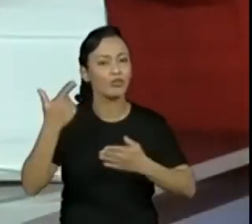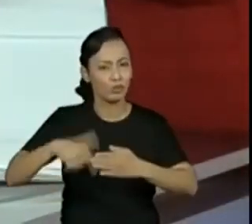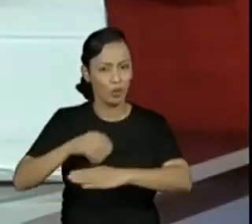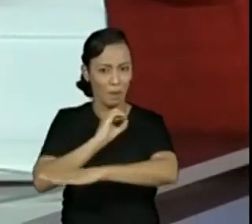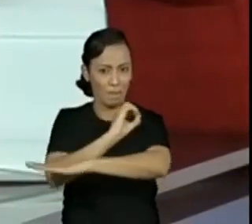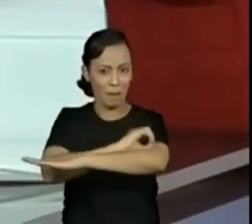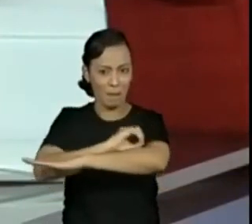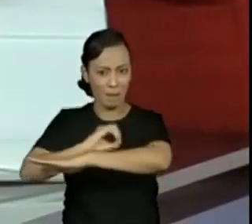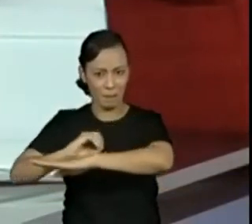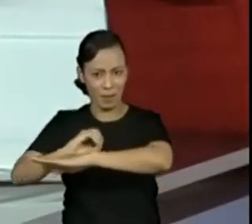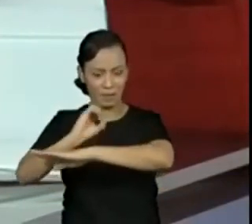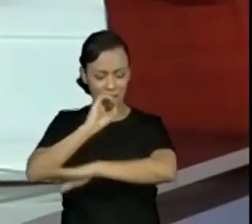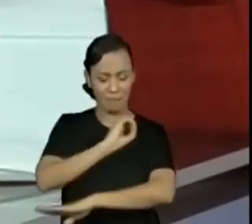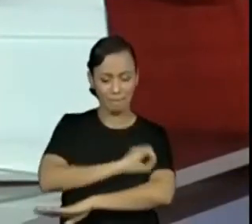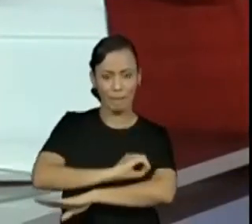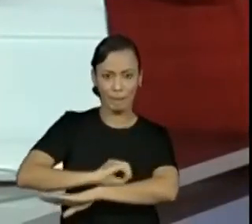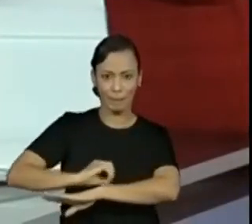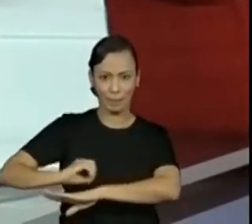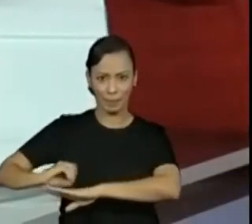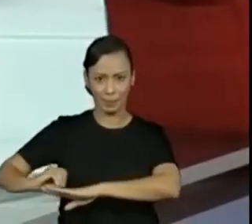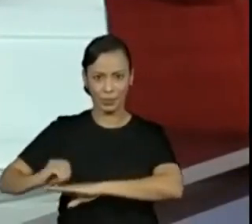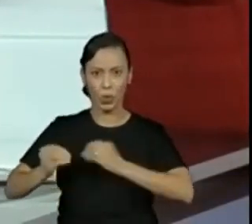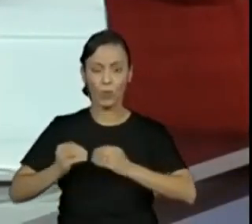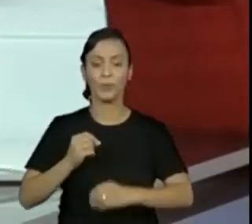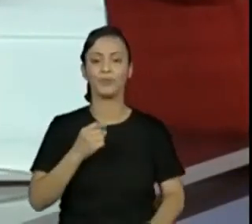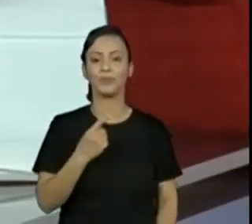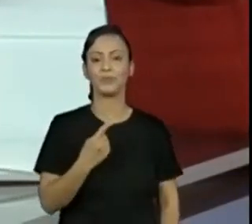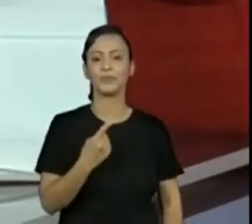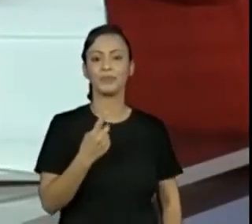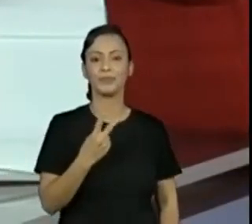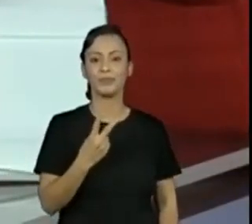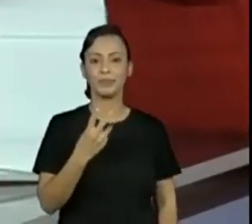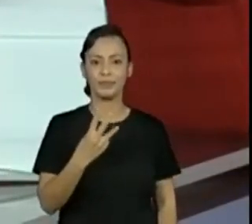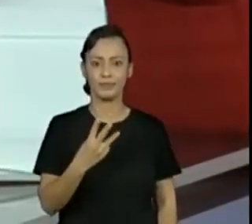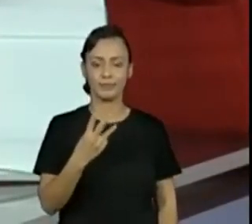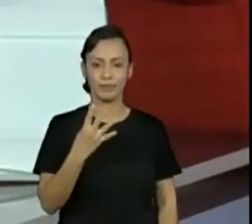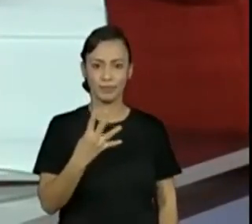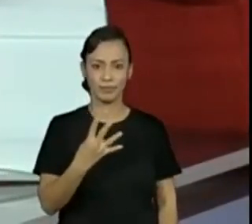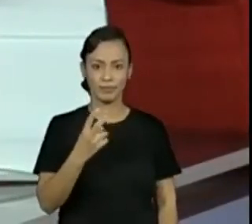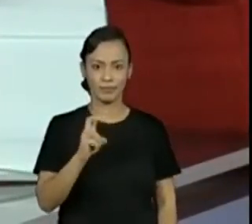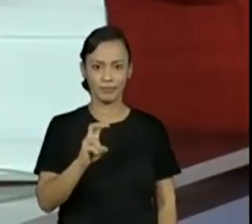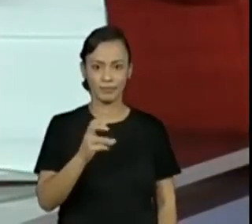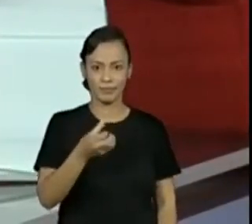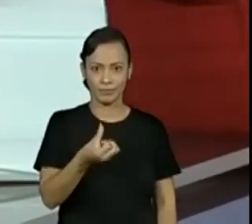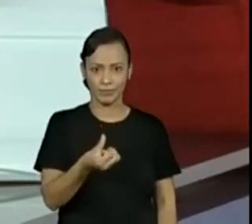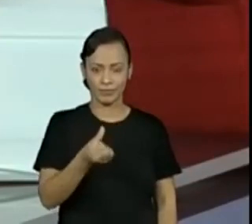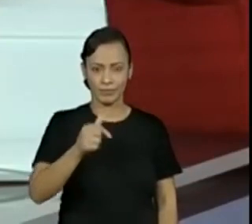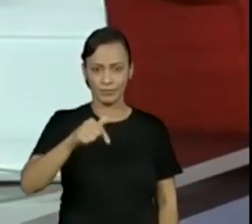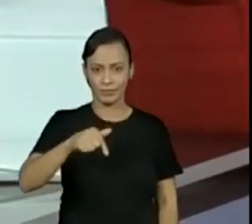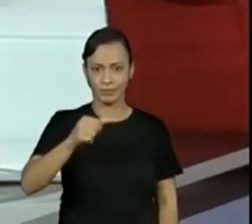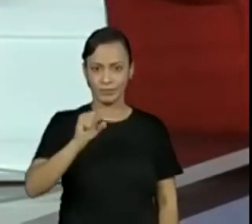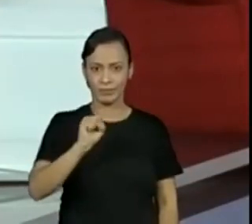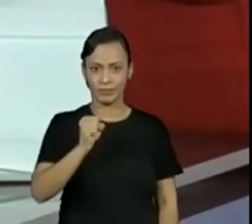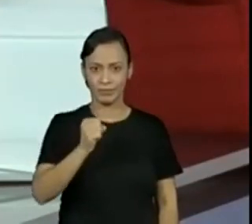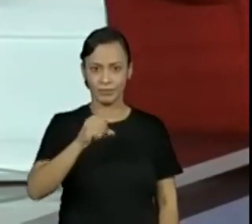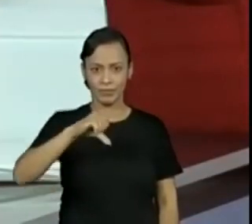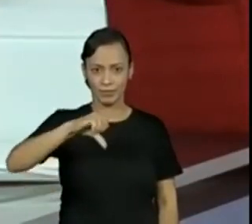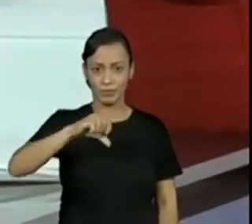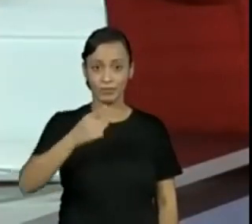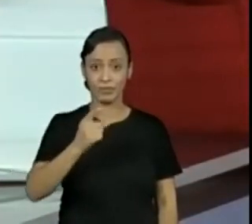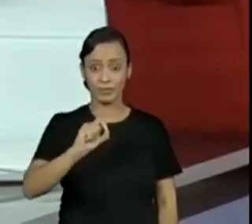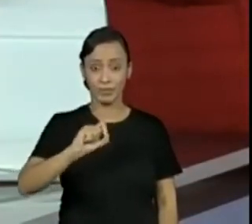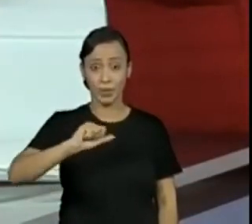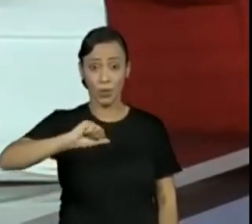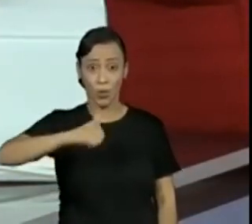tampinha e depois o quadro. Um, dois, três, quatro, cinco, seis, sete, oito, nove, dez,